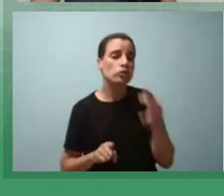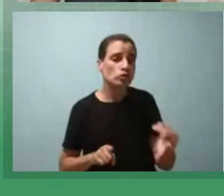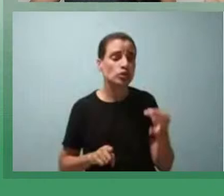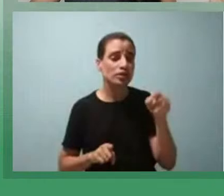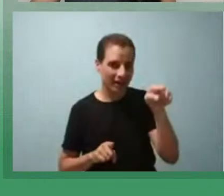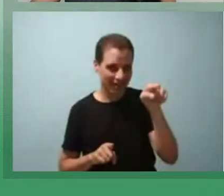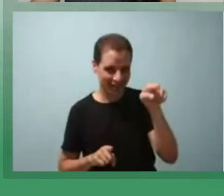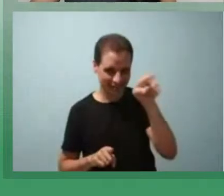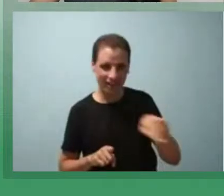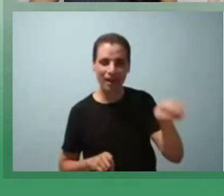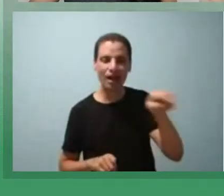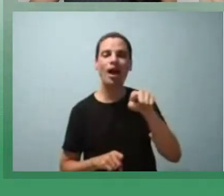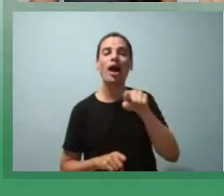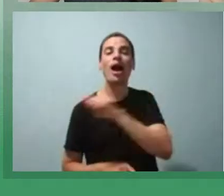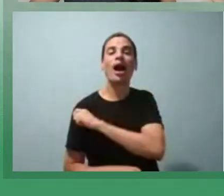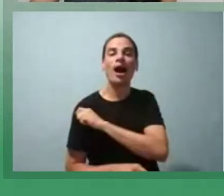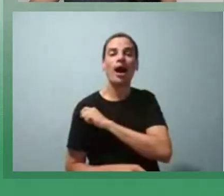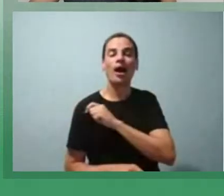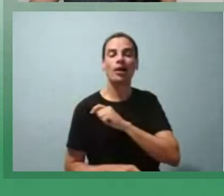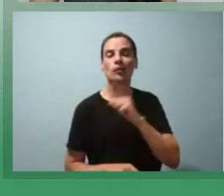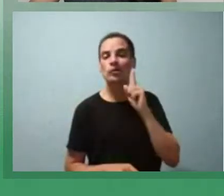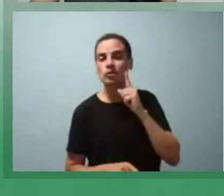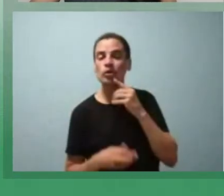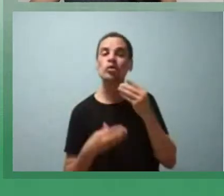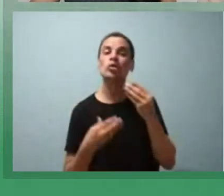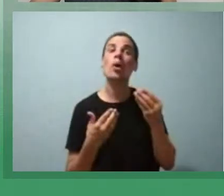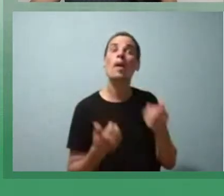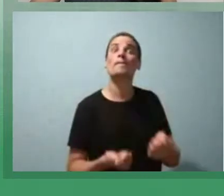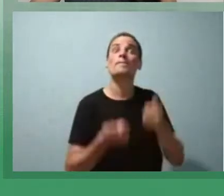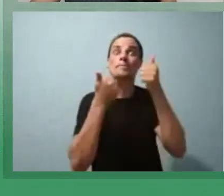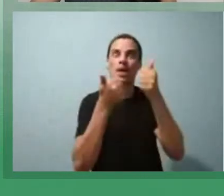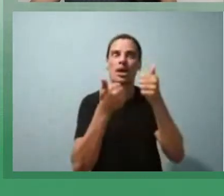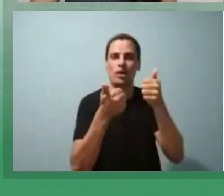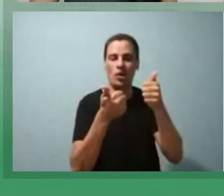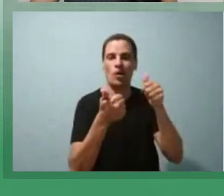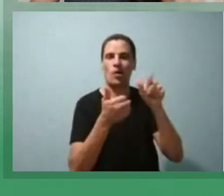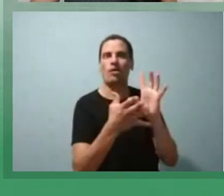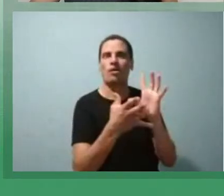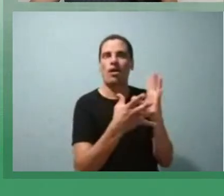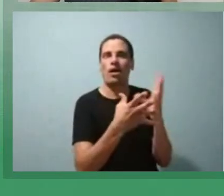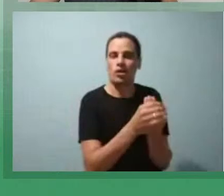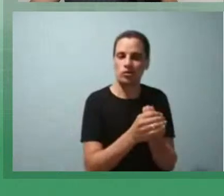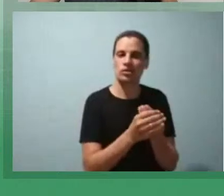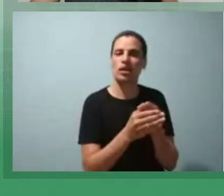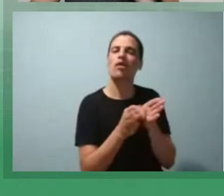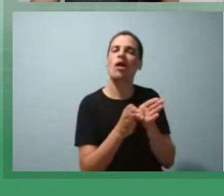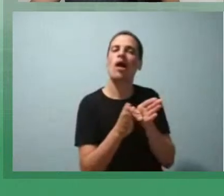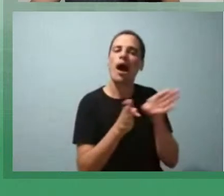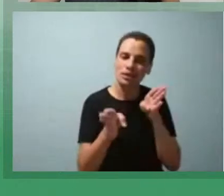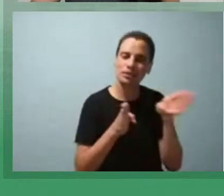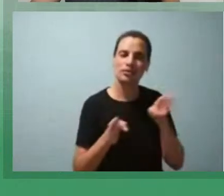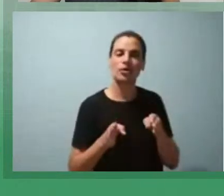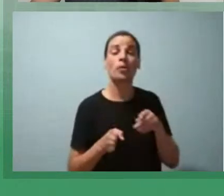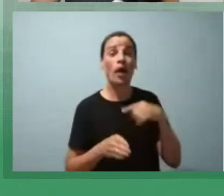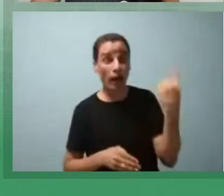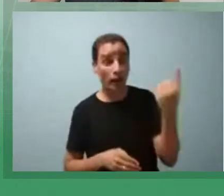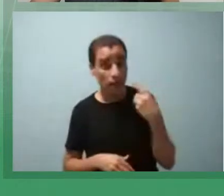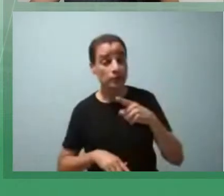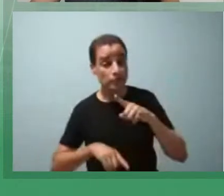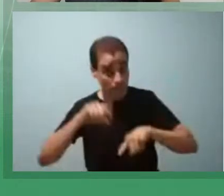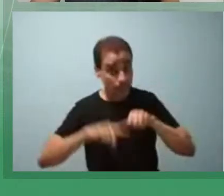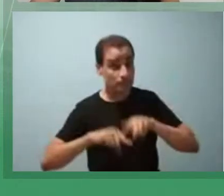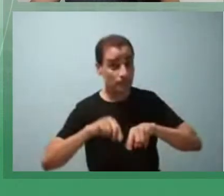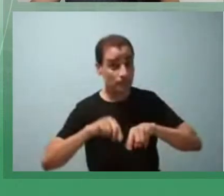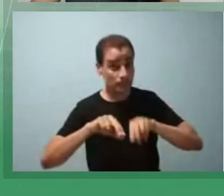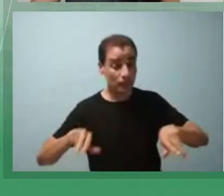trabalhar de uma maneira mais inclusiva, mais acessível. e dentro dessas ferramentas a gente vai poder trabalhar a